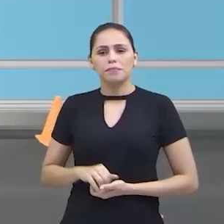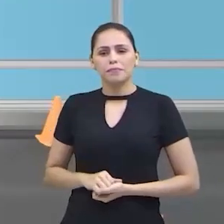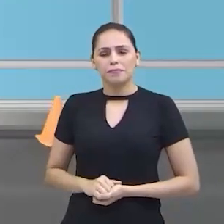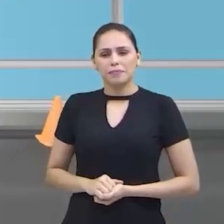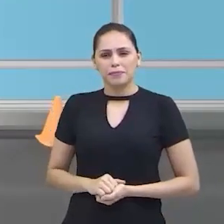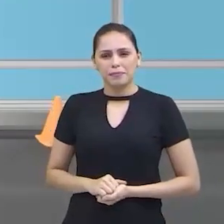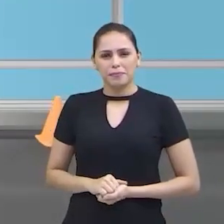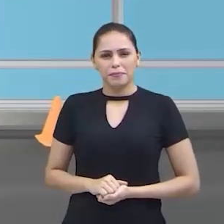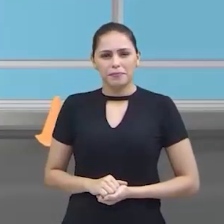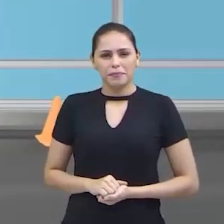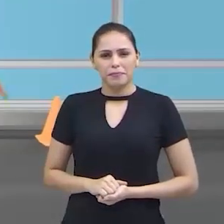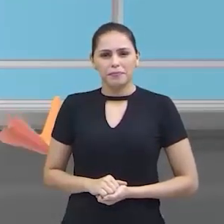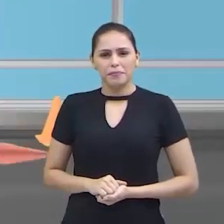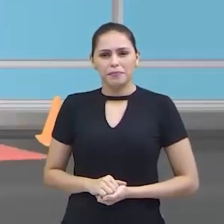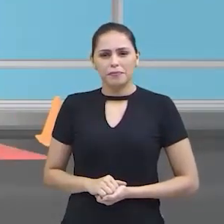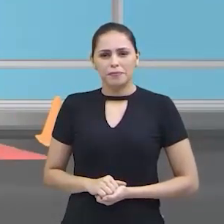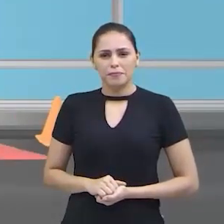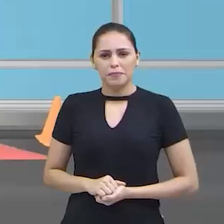Vamos lá. Joga o aviãozinho.